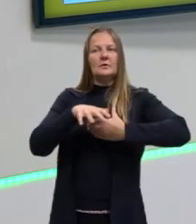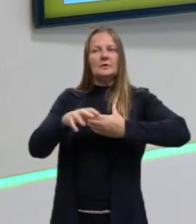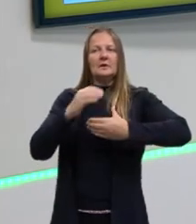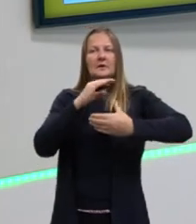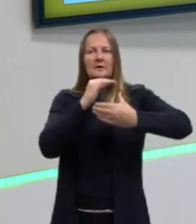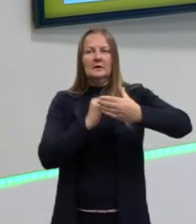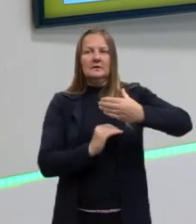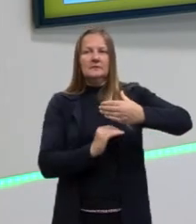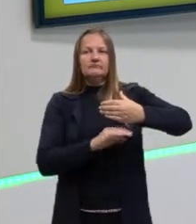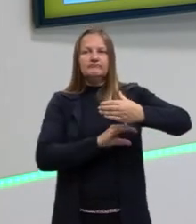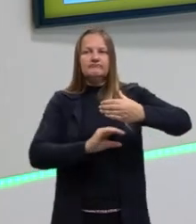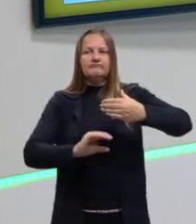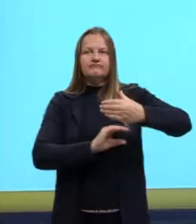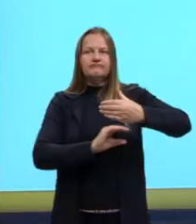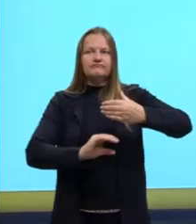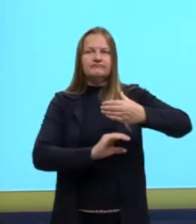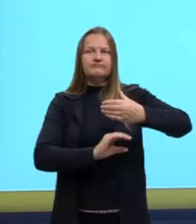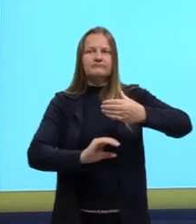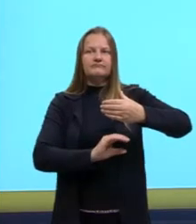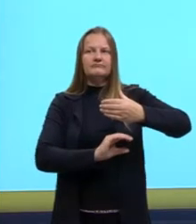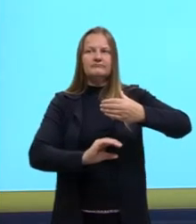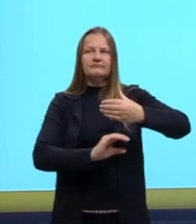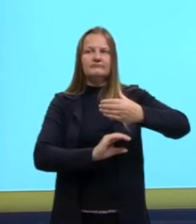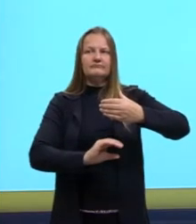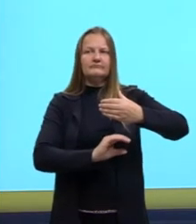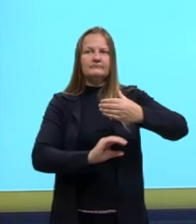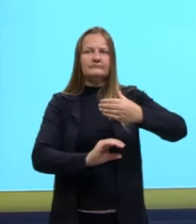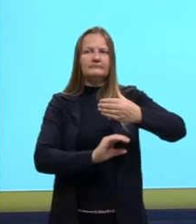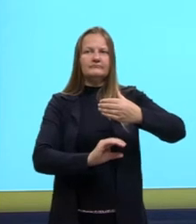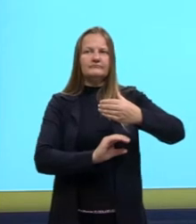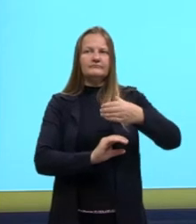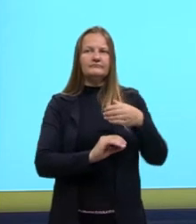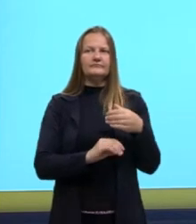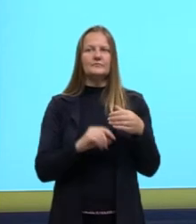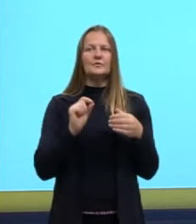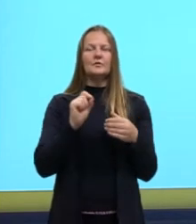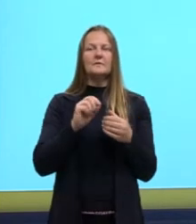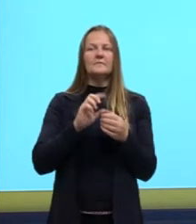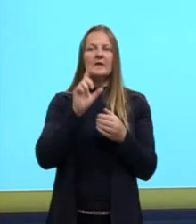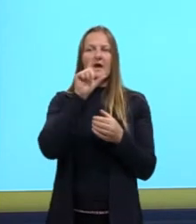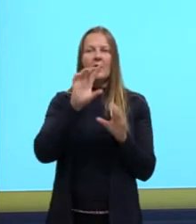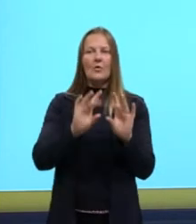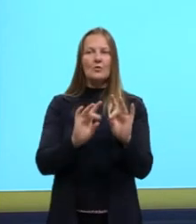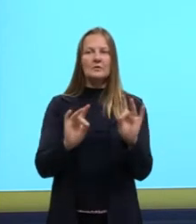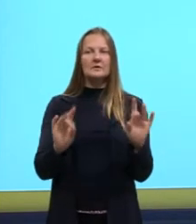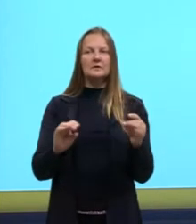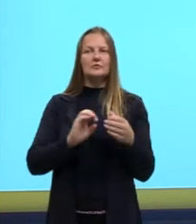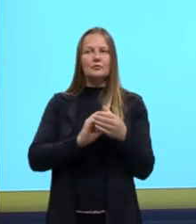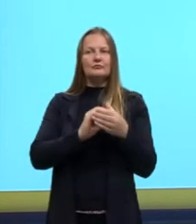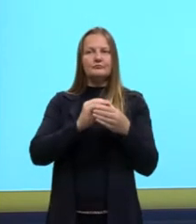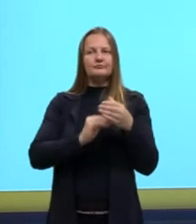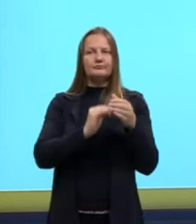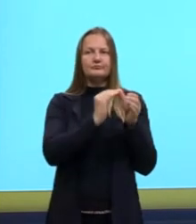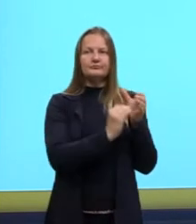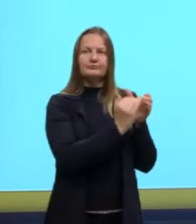são sedimentadas lá no fundo, são depositadas no fundo, o líquido que fica na parte superior, na parte de cima,